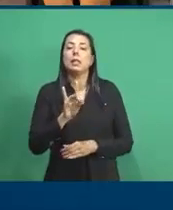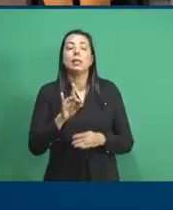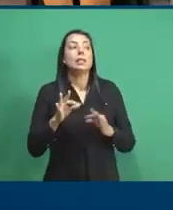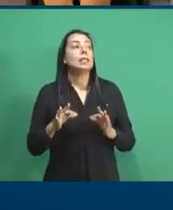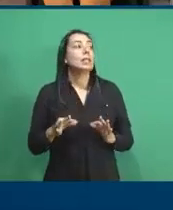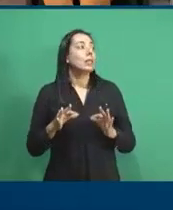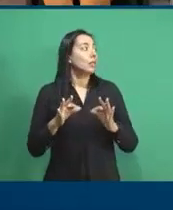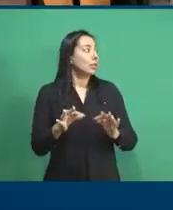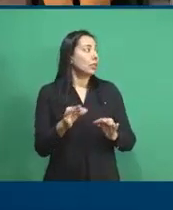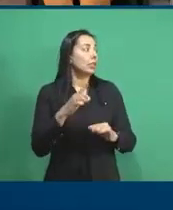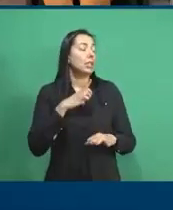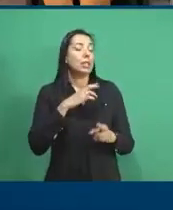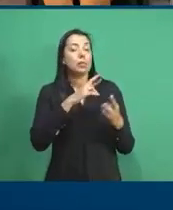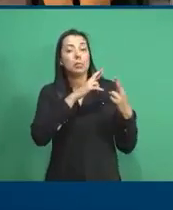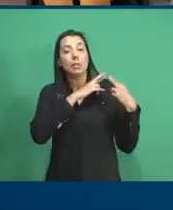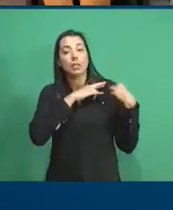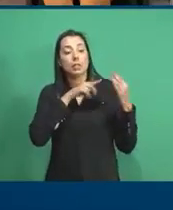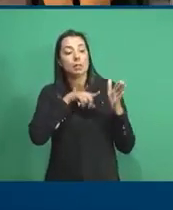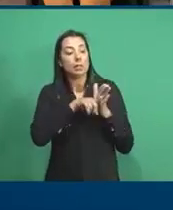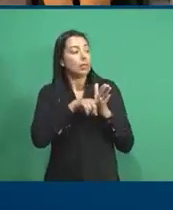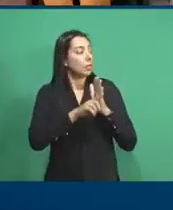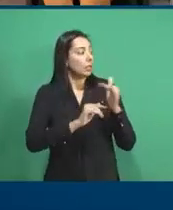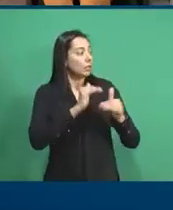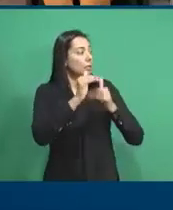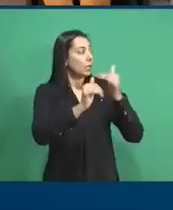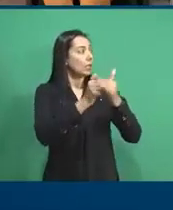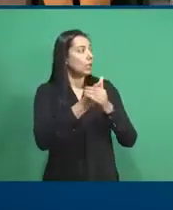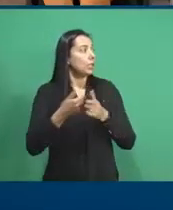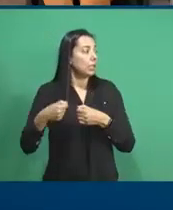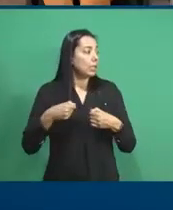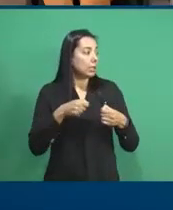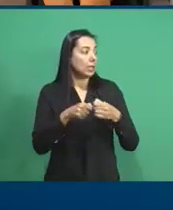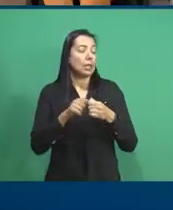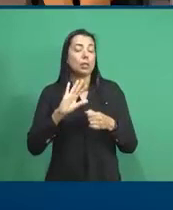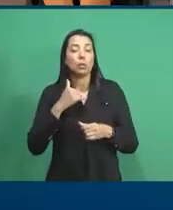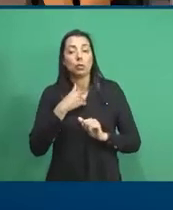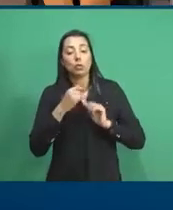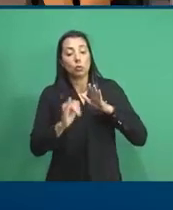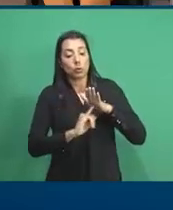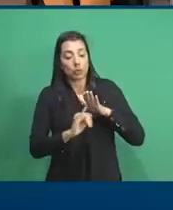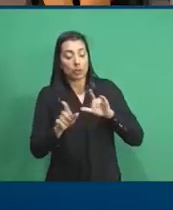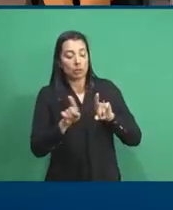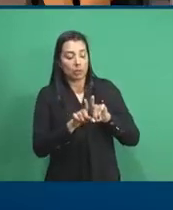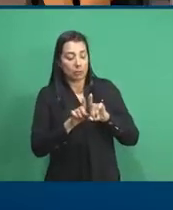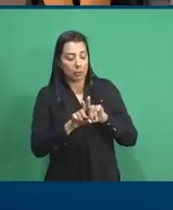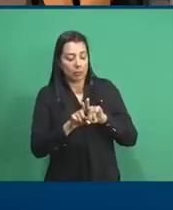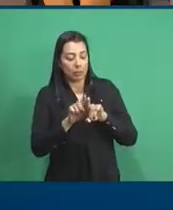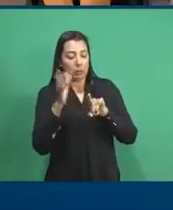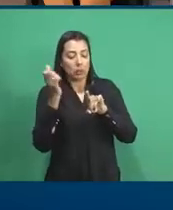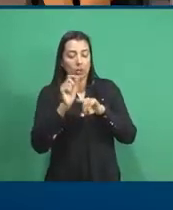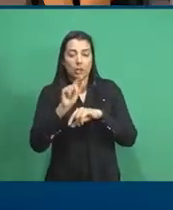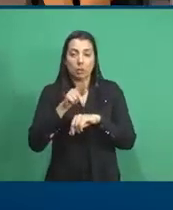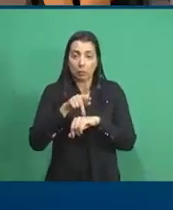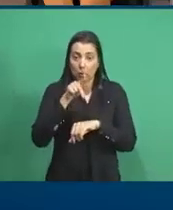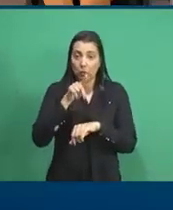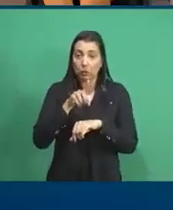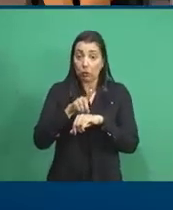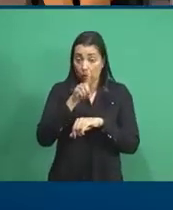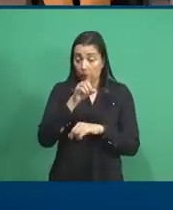que tem um papel como pesquisadores visitantes muito necessário à nossa instituição também. Bolsistas pós-doc.